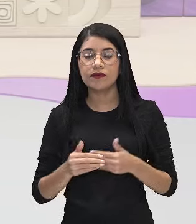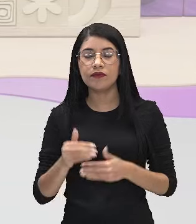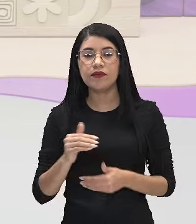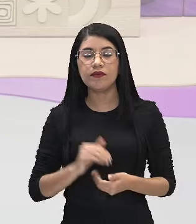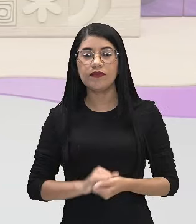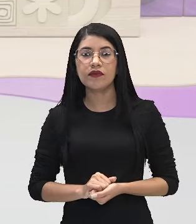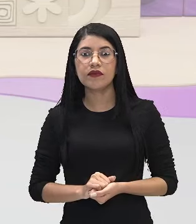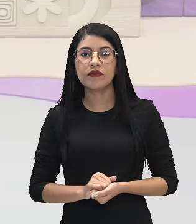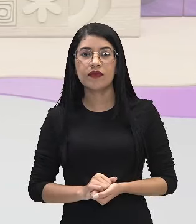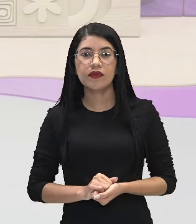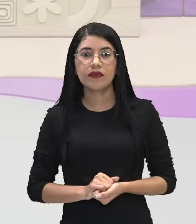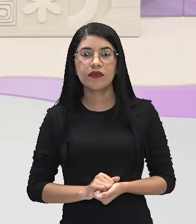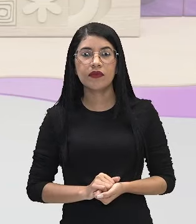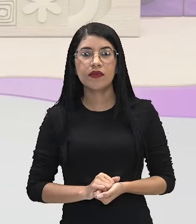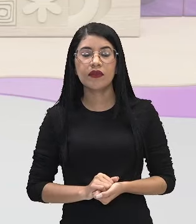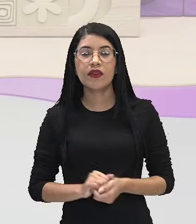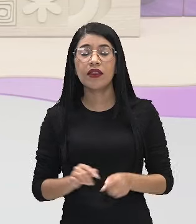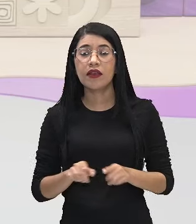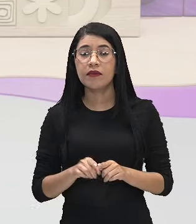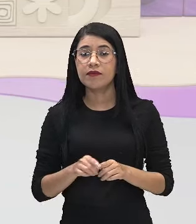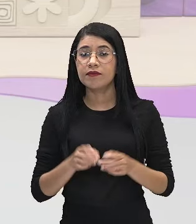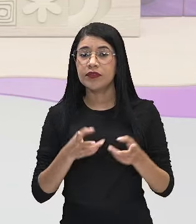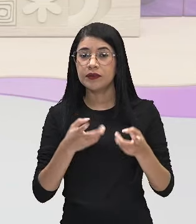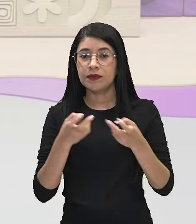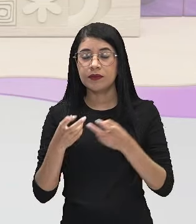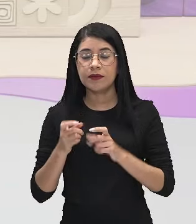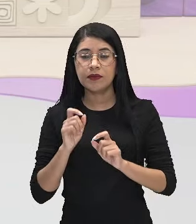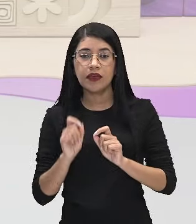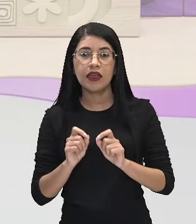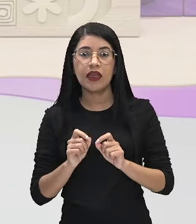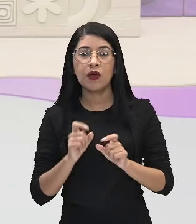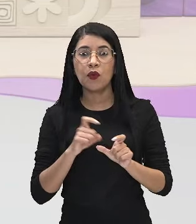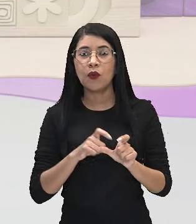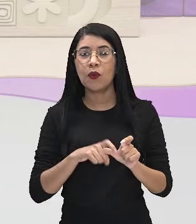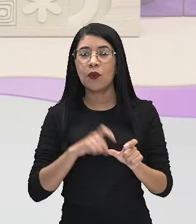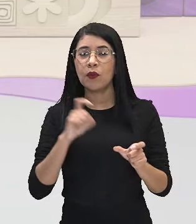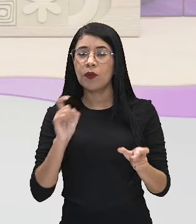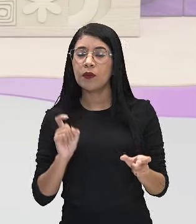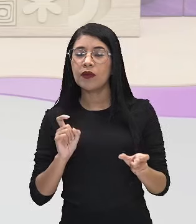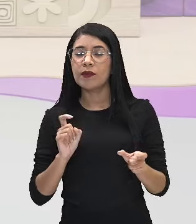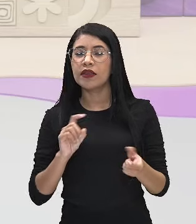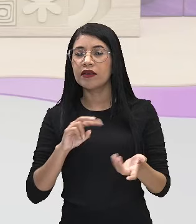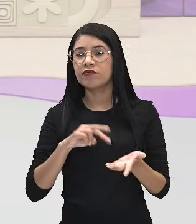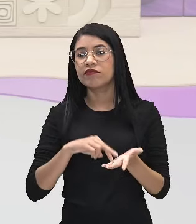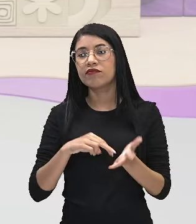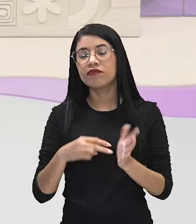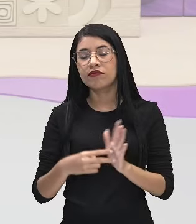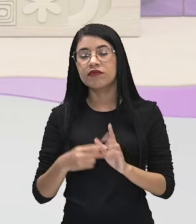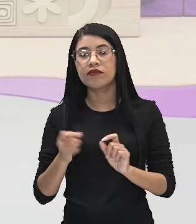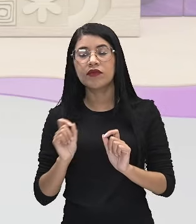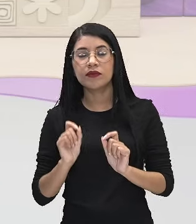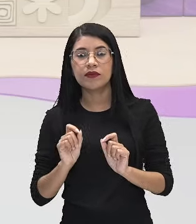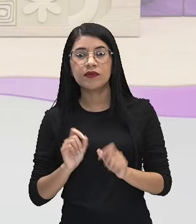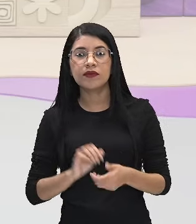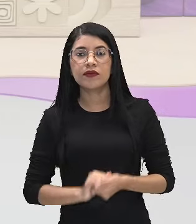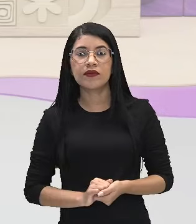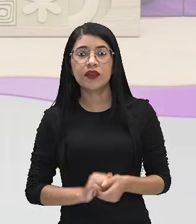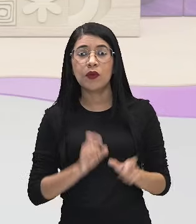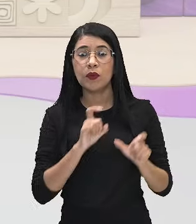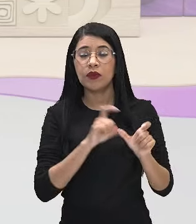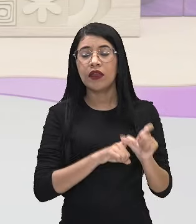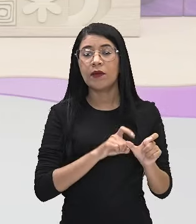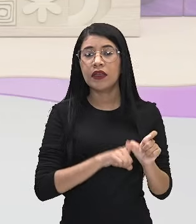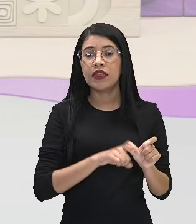a gente vai verificar o que são eventos agora independentes, né? A gente viu eventos dependentes, quando um evento